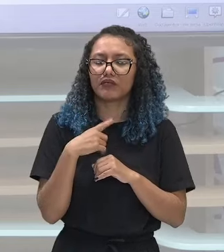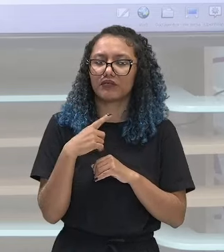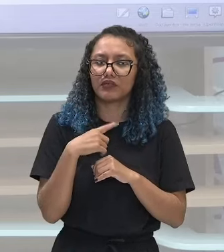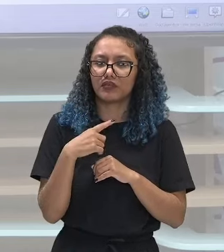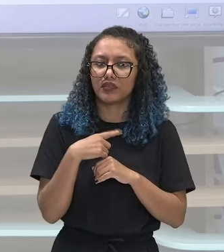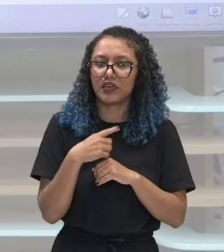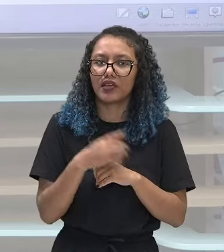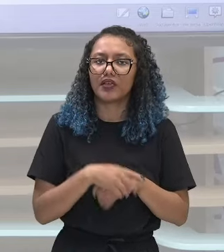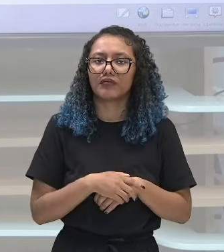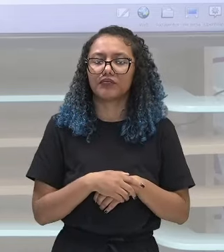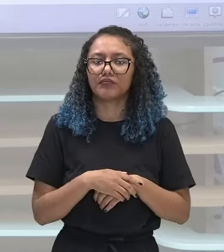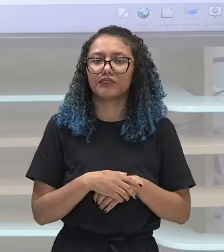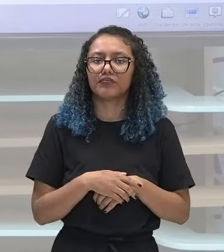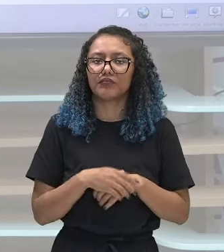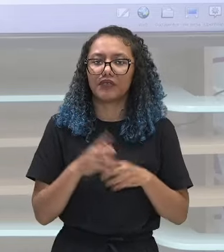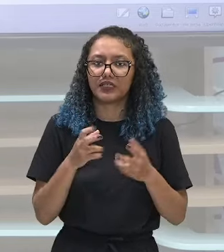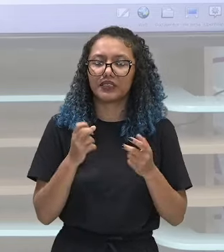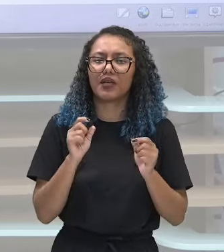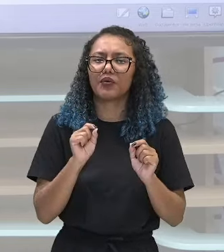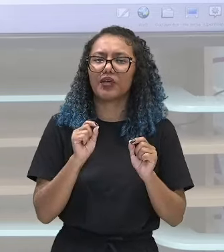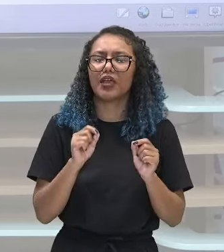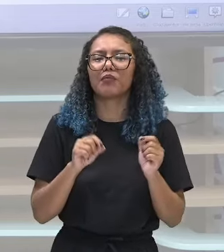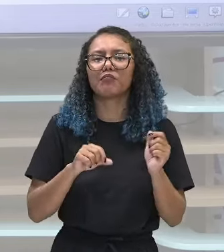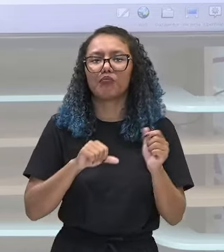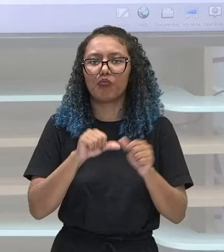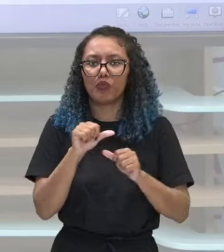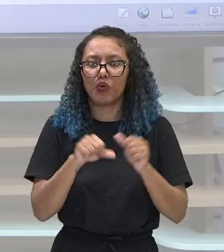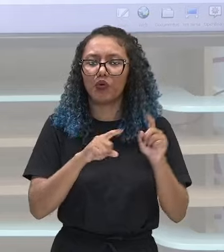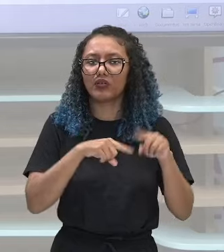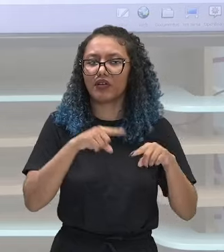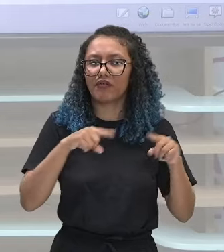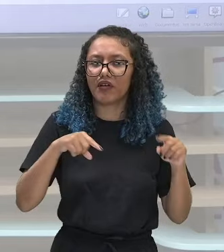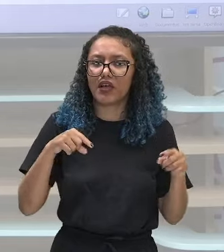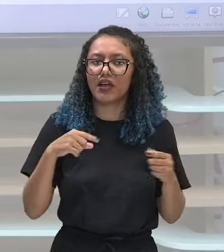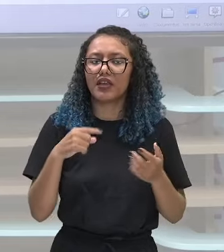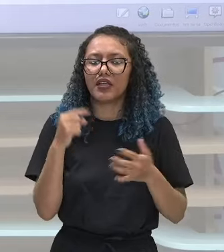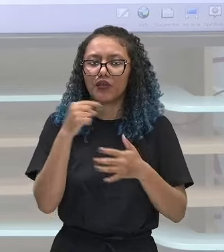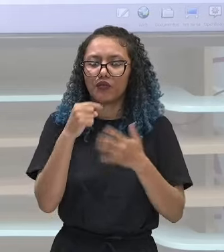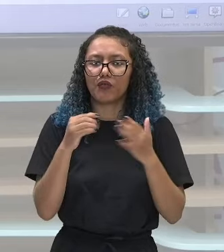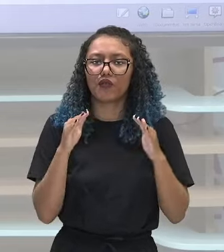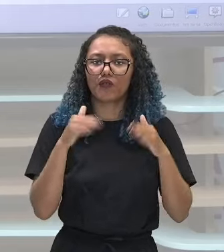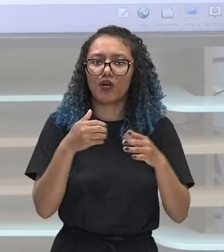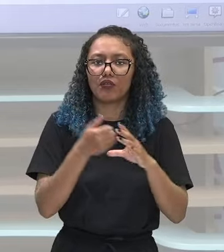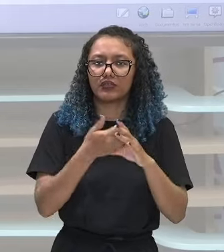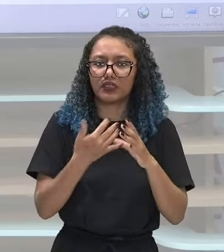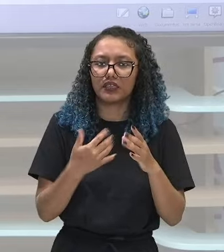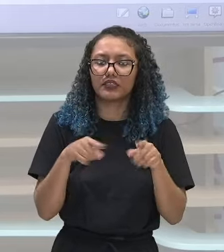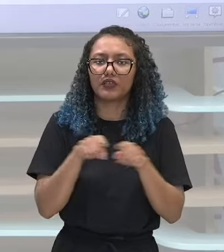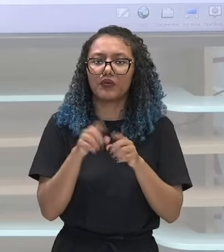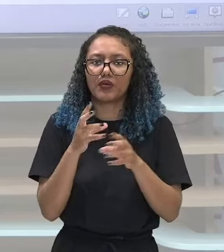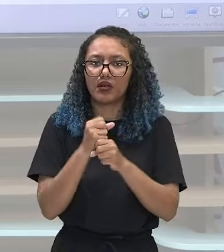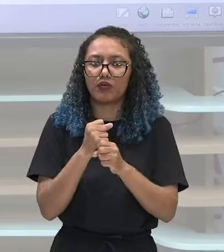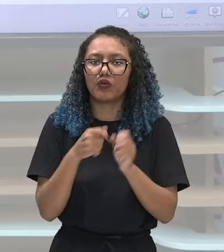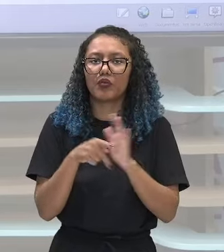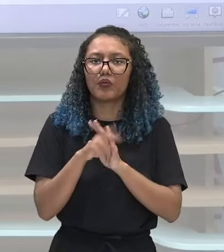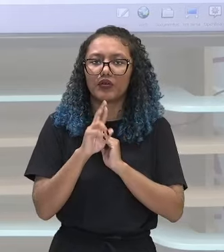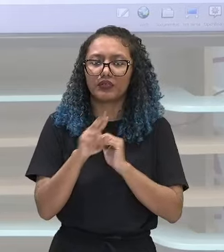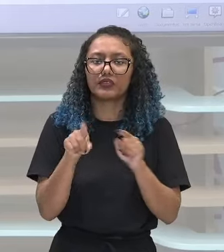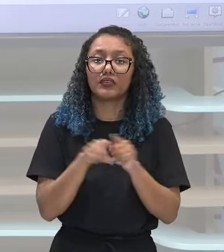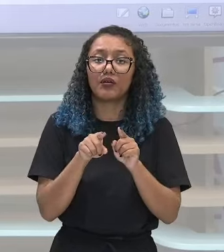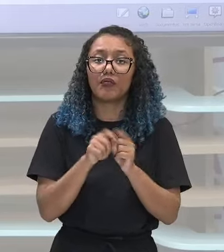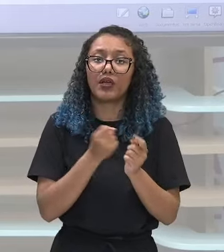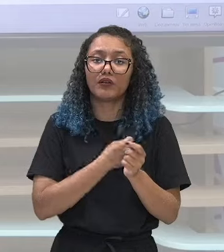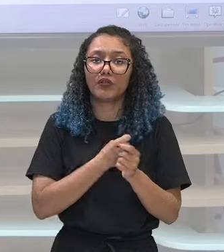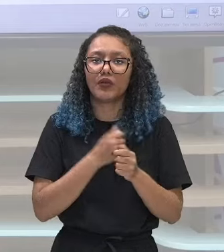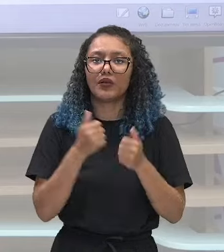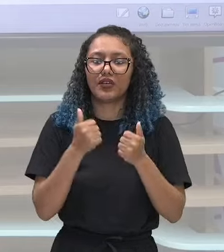aritmética ela tem uma versatilidade envolvendo os seus elementos, o cálculo da sua razão e dos seus valores.